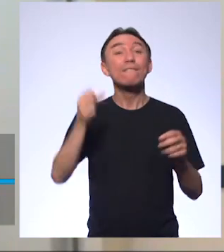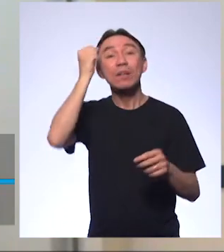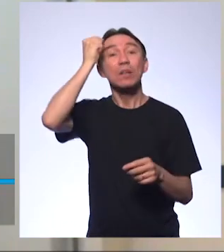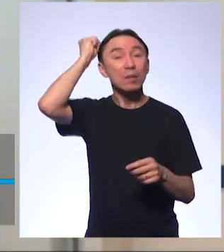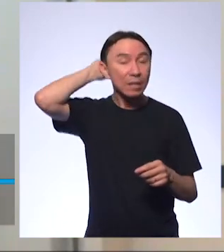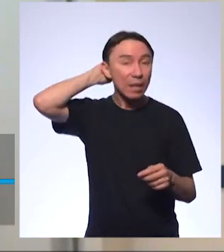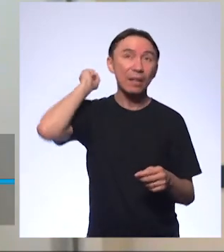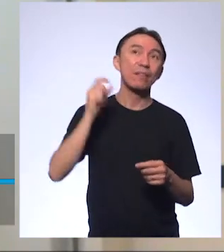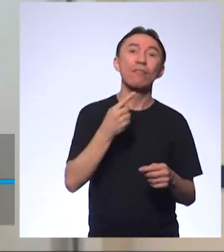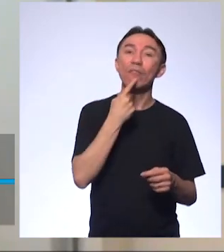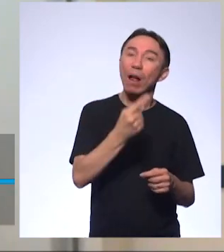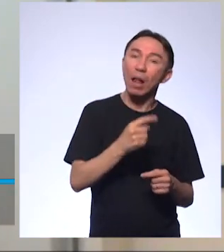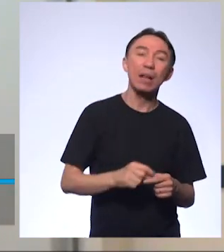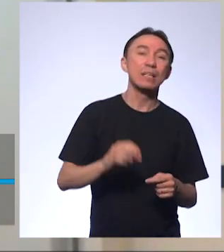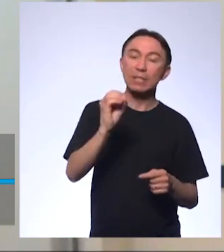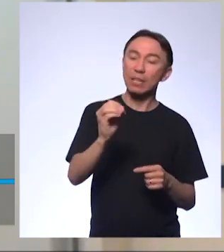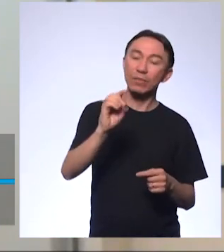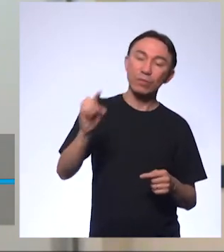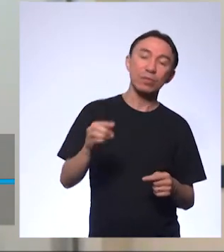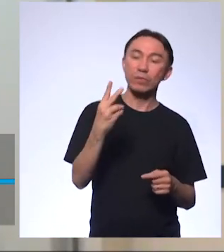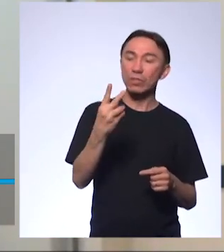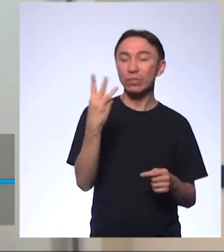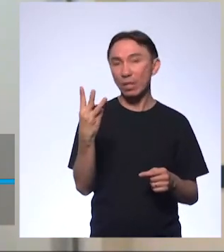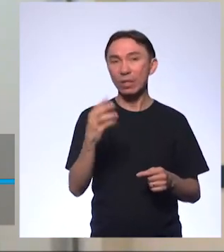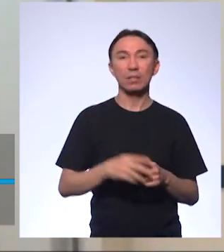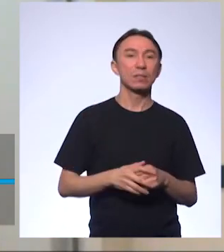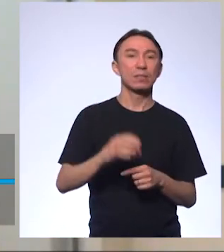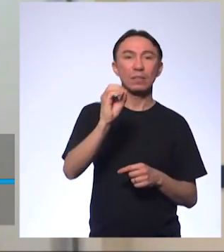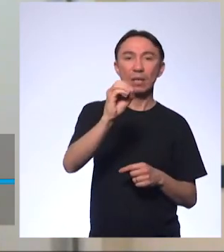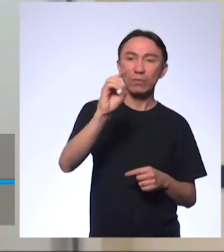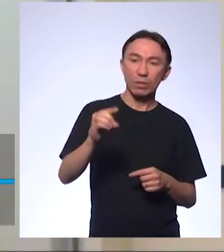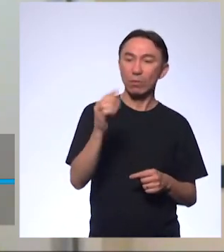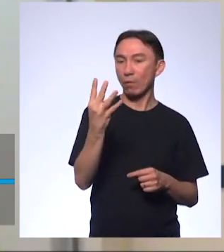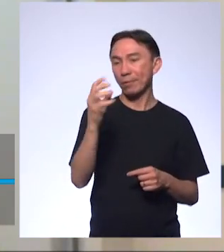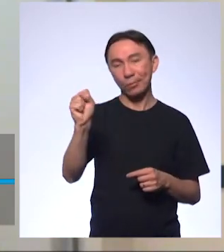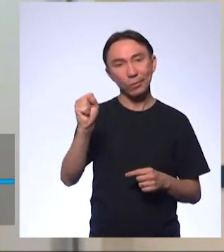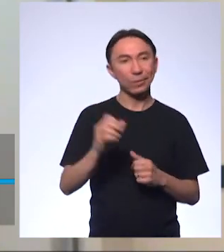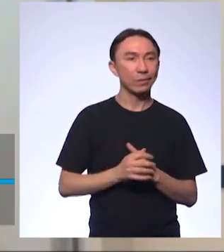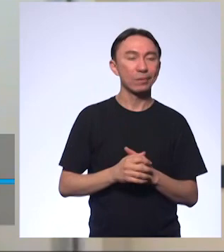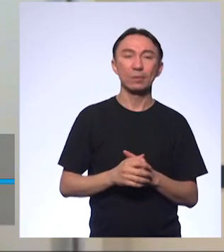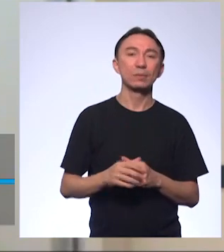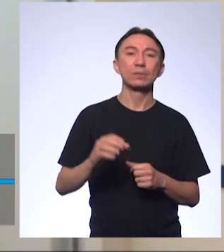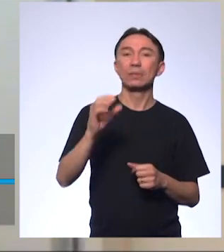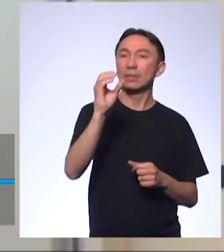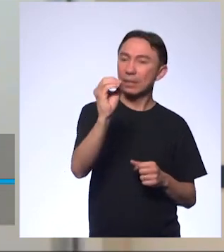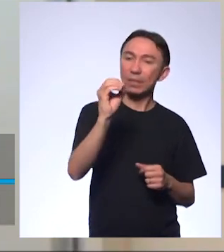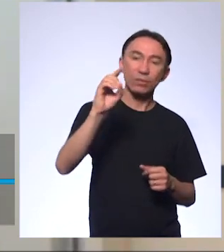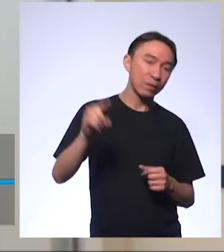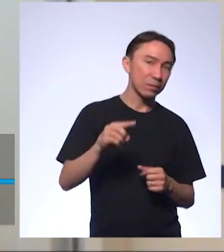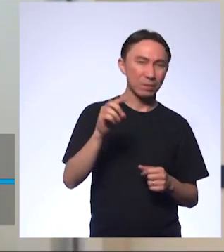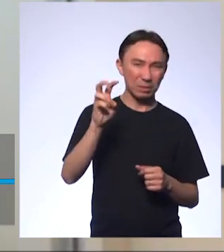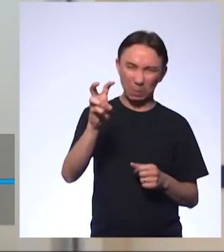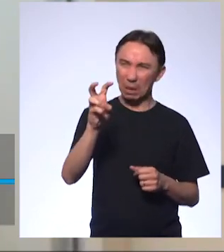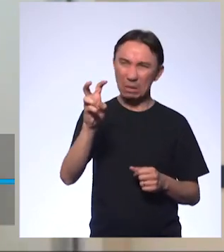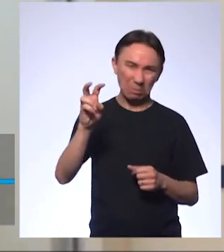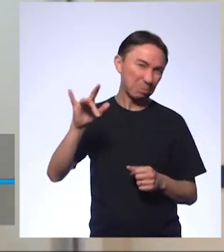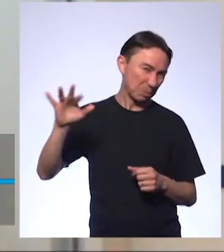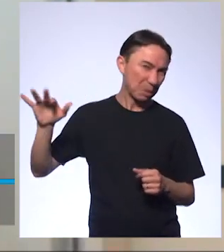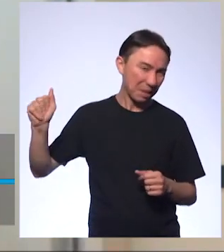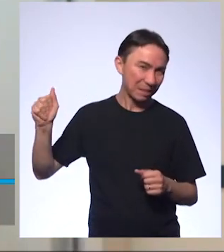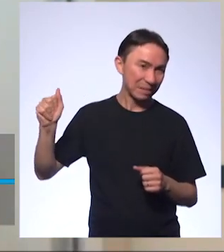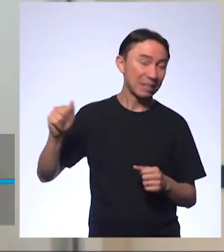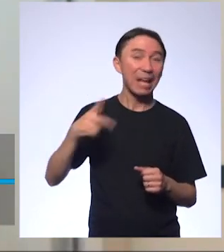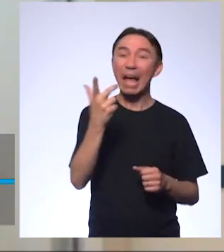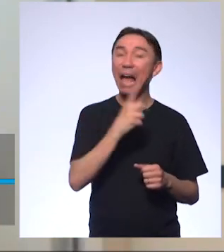,23, 0,48, 0,50 e alguma coisa. Que seja, não vão